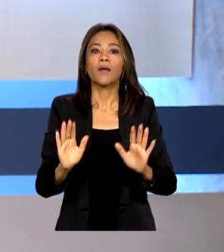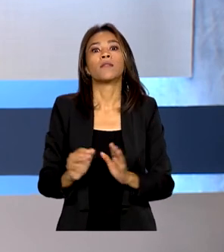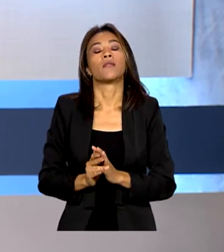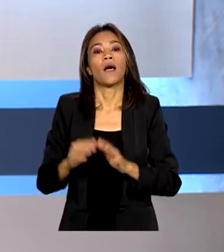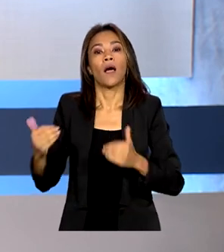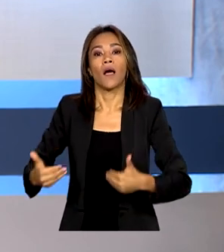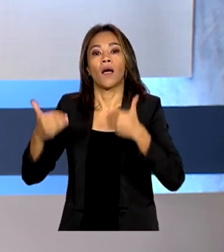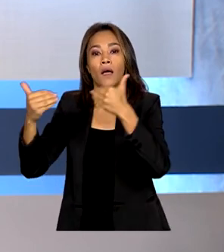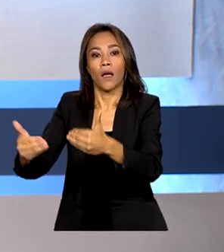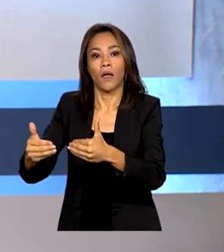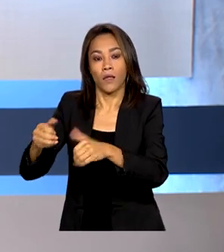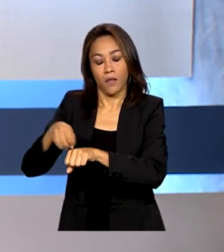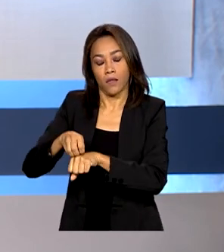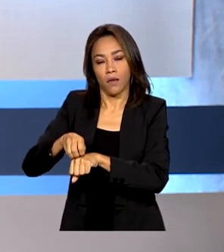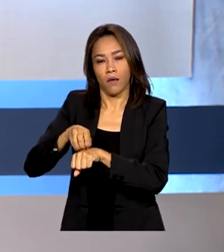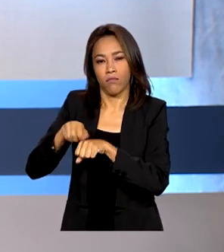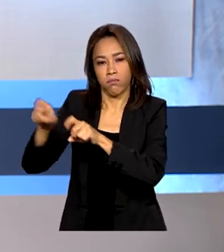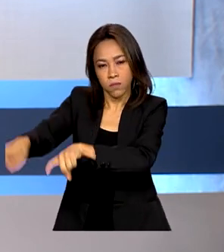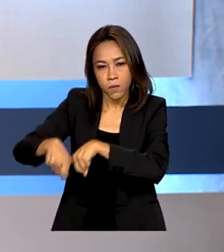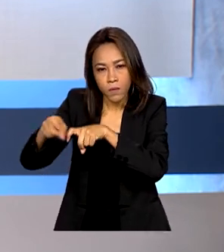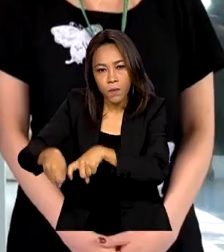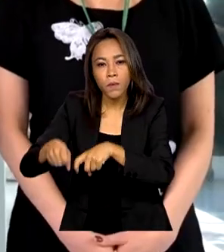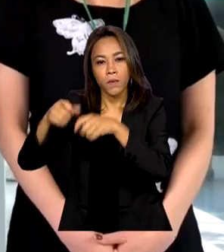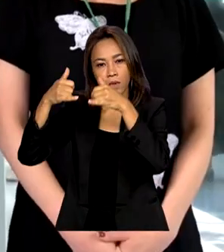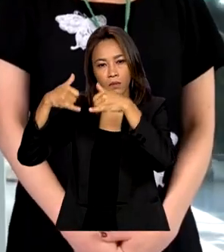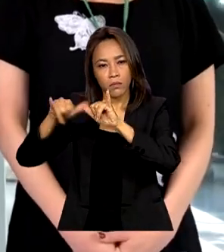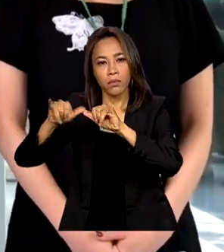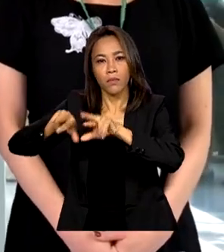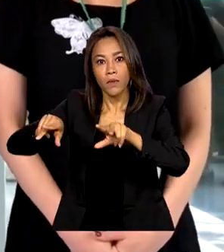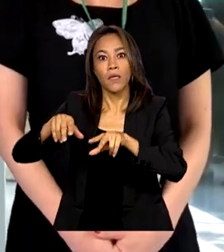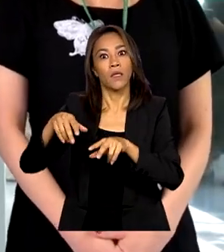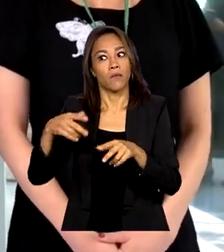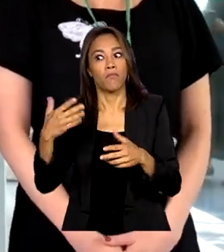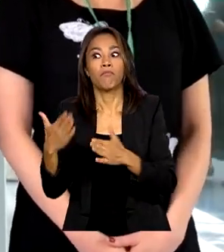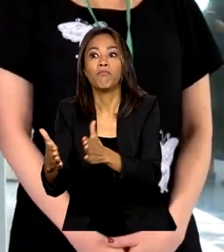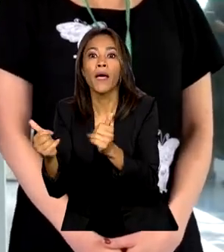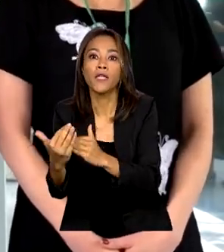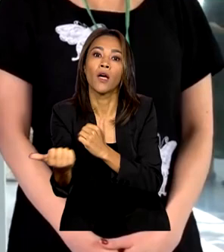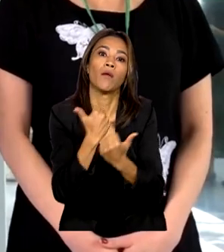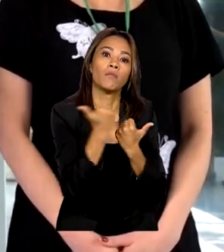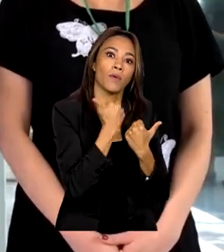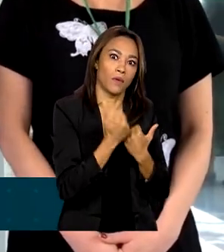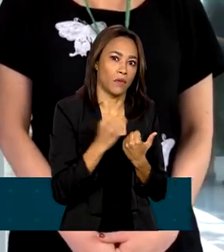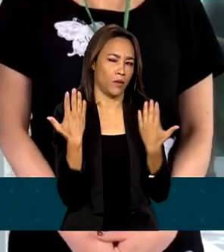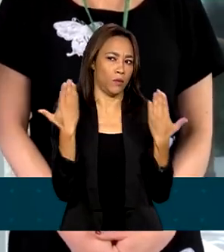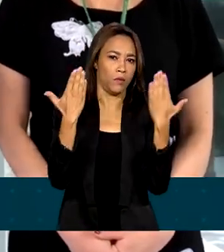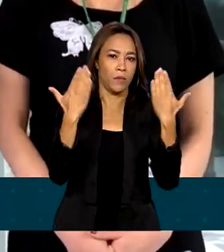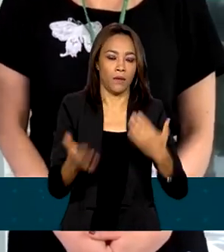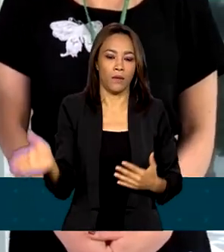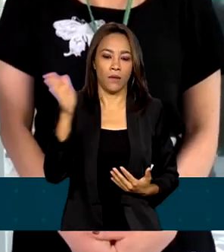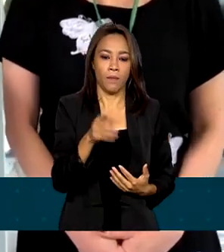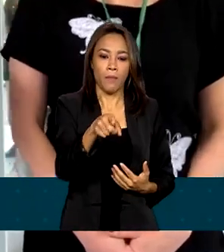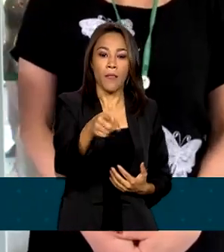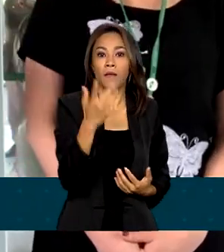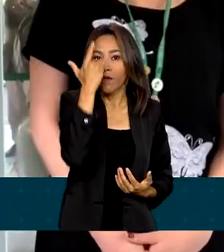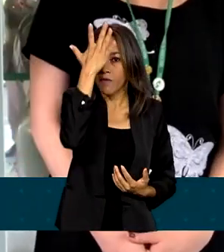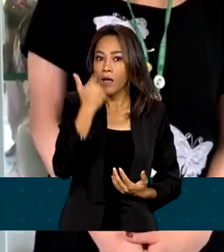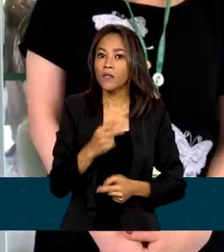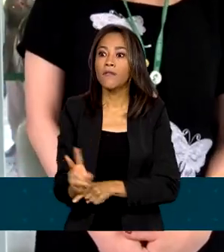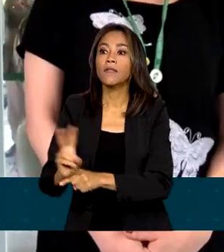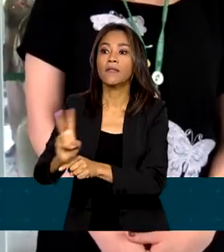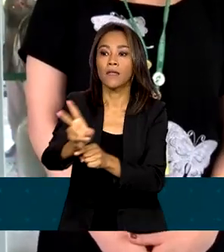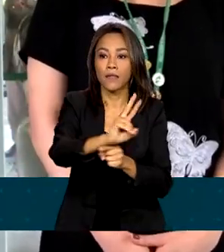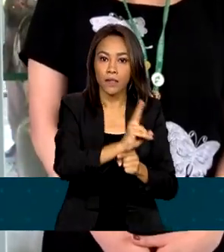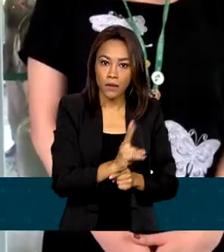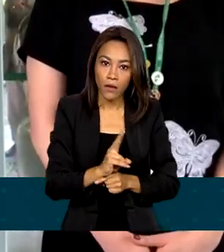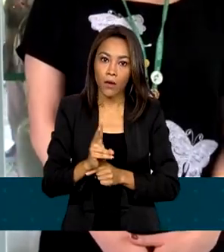apoio à população em casos suspeitos. Vamos fortalecer a nossa fiscalização pelo